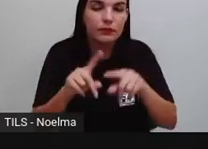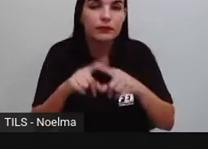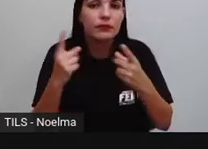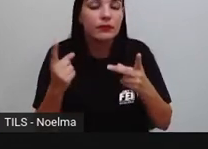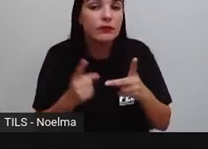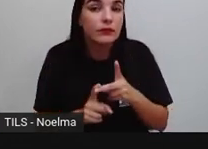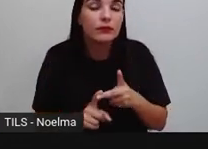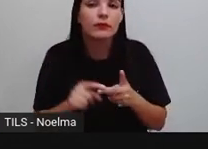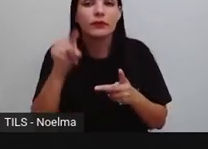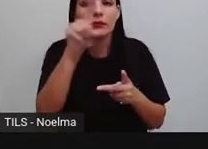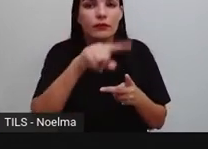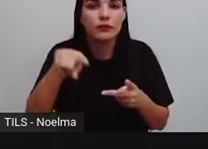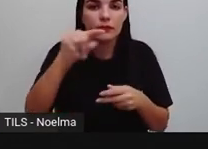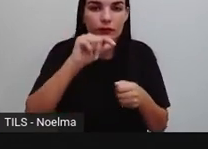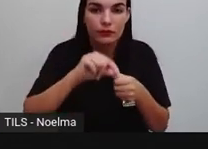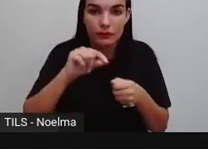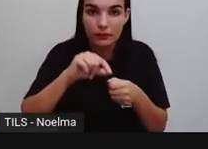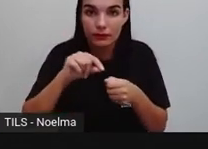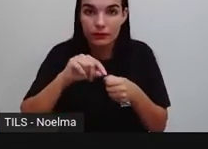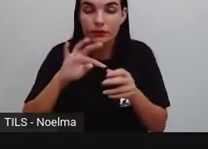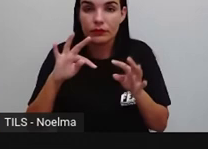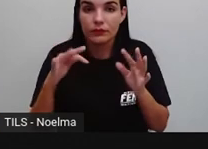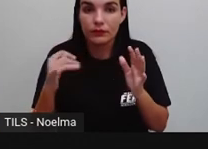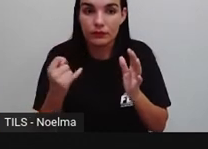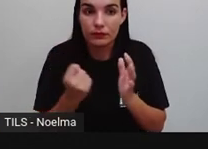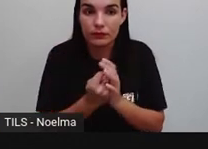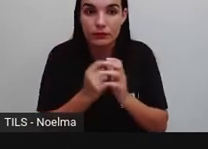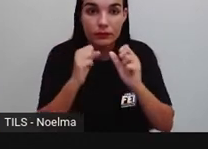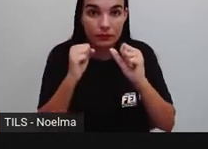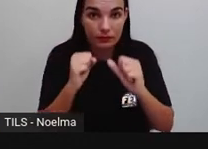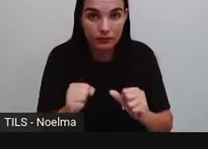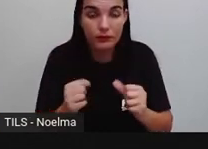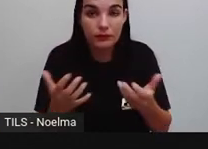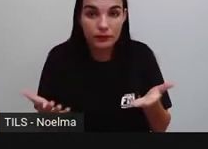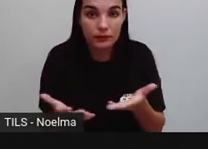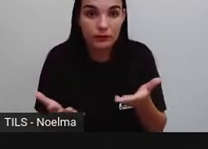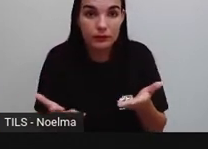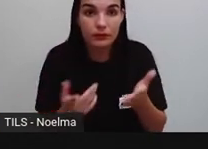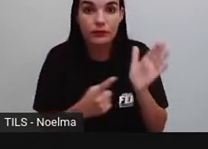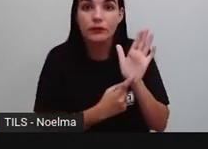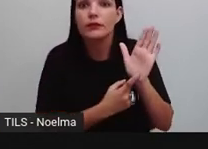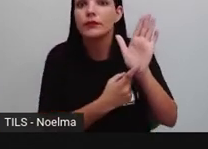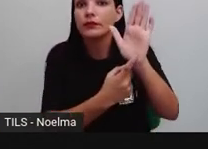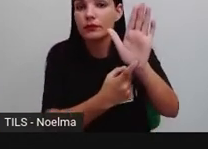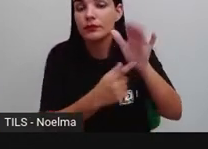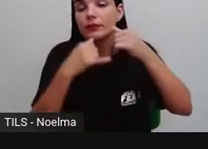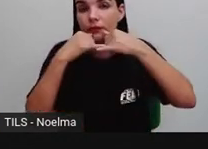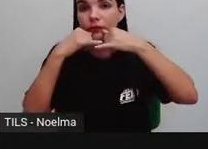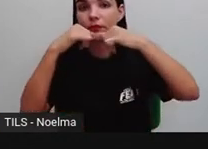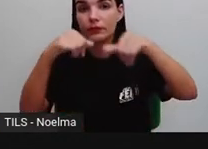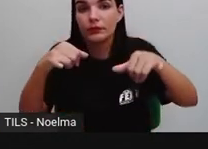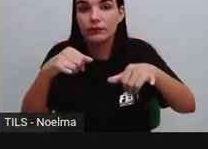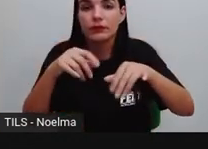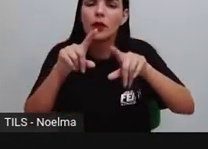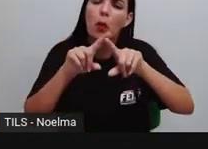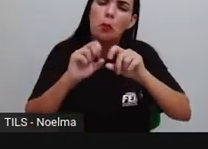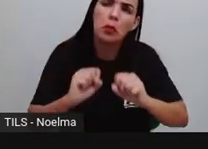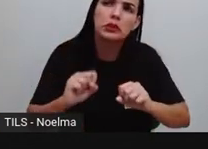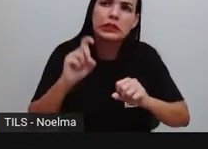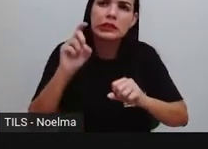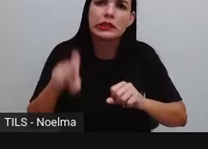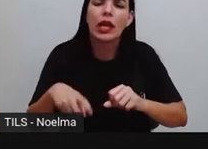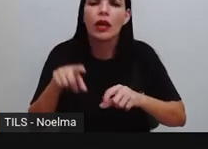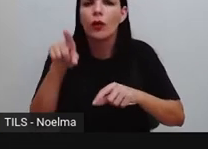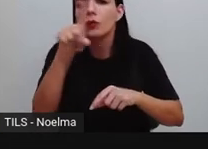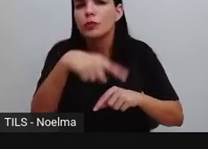depois que vocês fizerem tudo isso, que pode ser essa matéria que eu acabei de apresentar para vocês, essa notícia, ou possa ser que seu